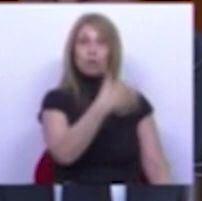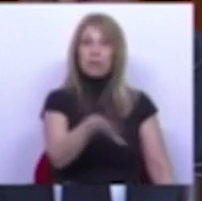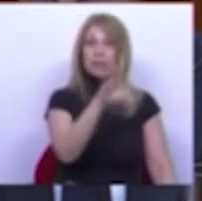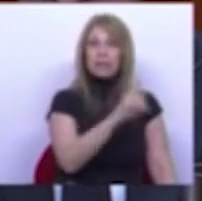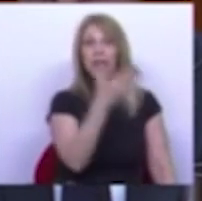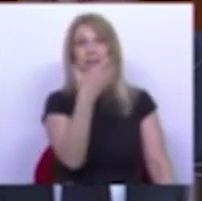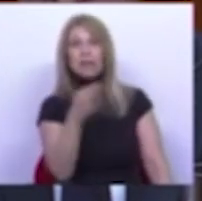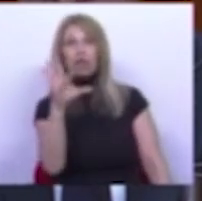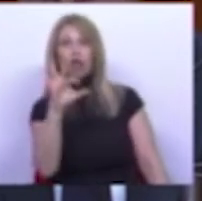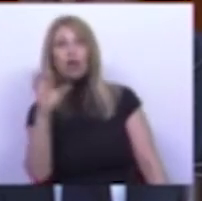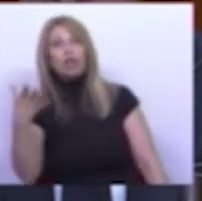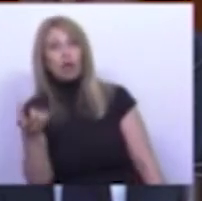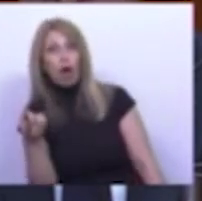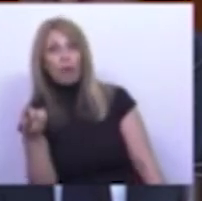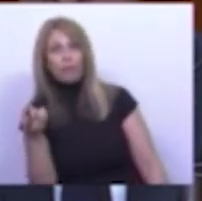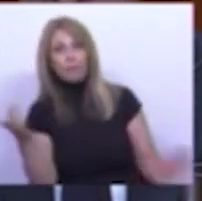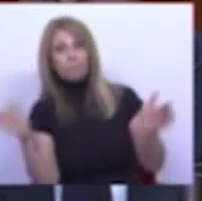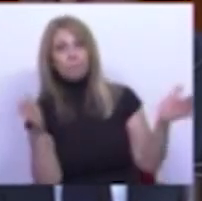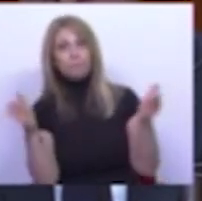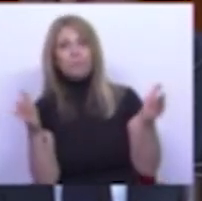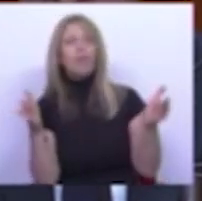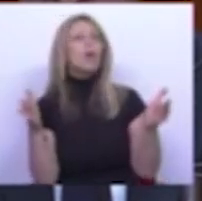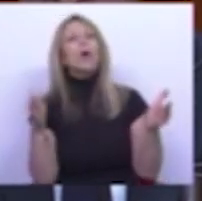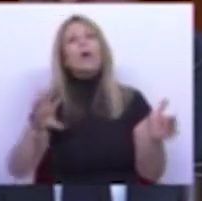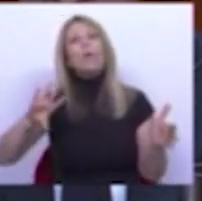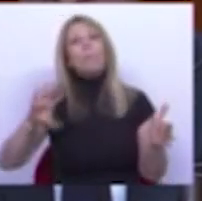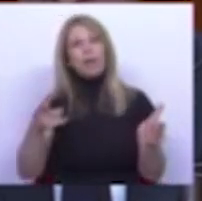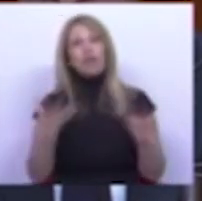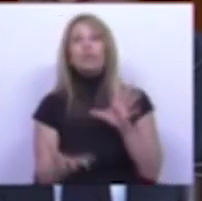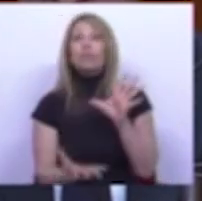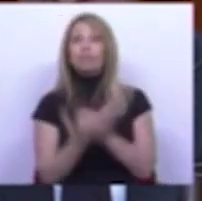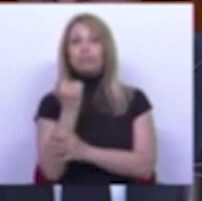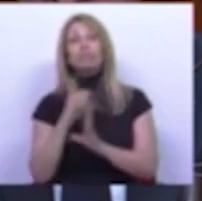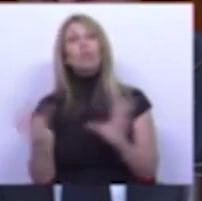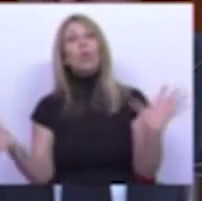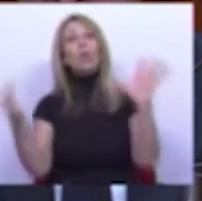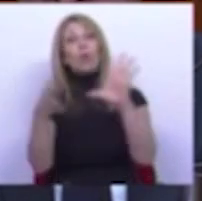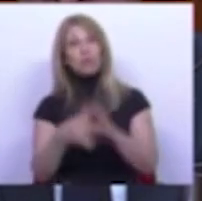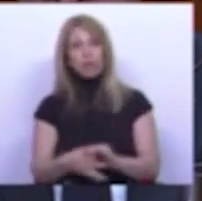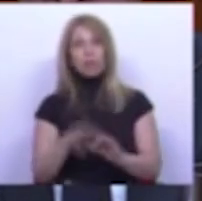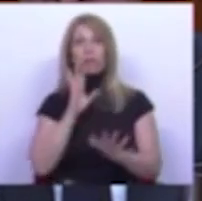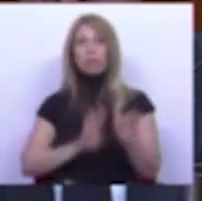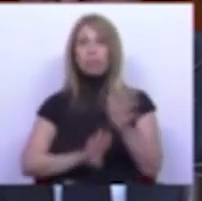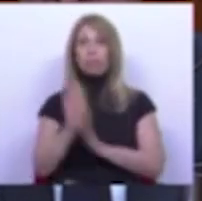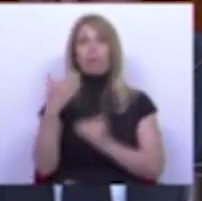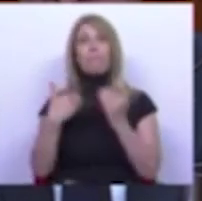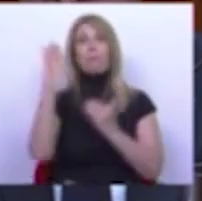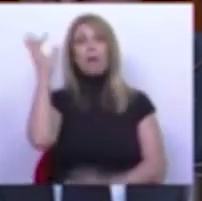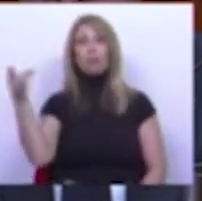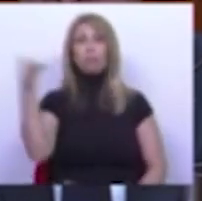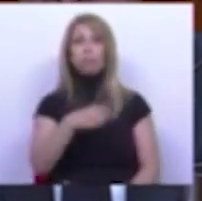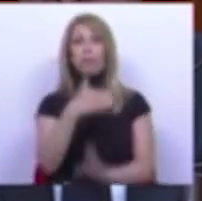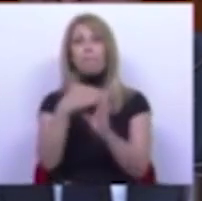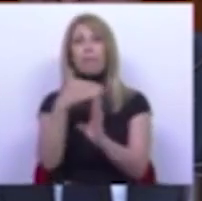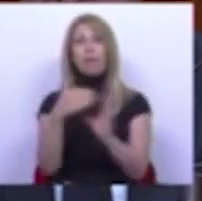2018 e 2019 o país não só retomou a convergência crescendo mais que a média europeia